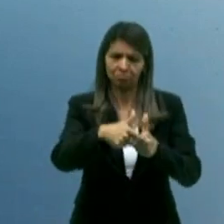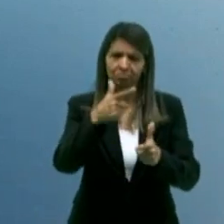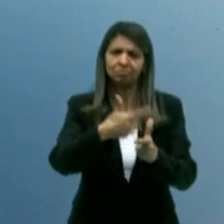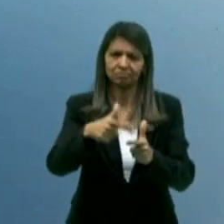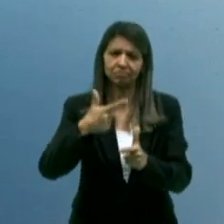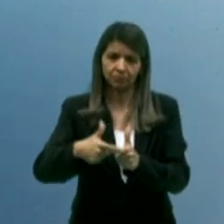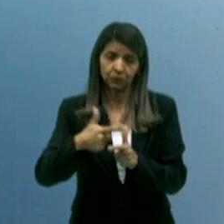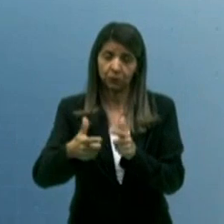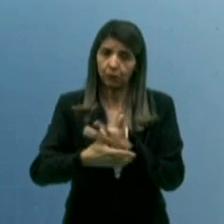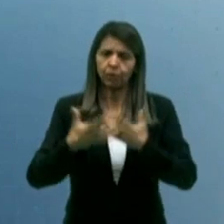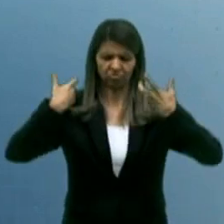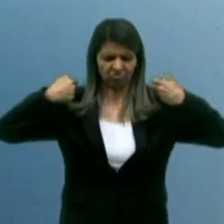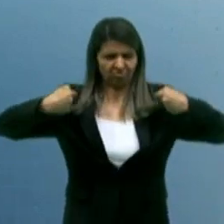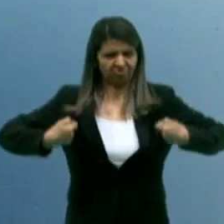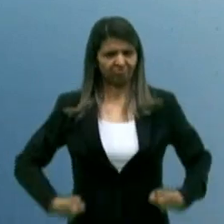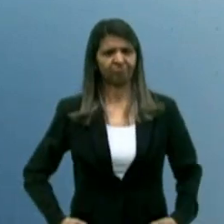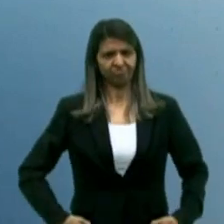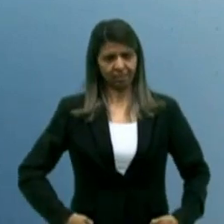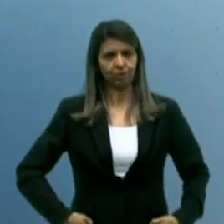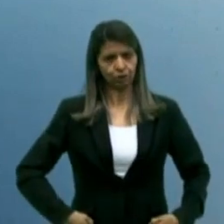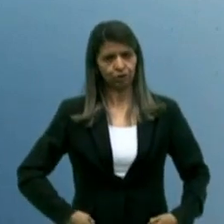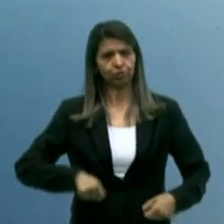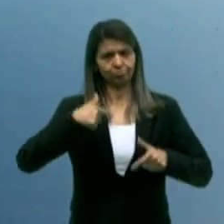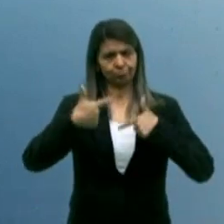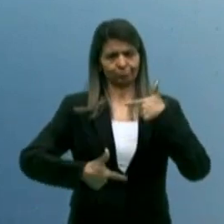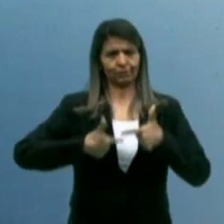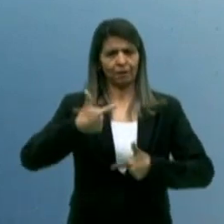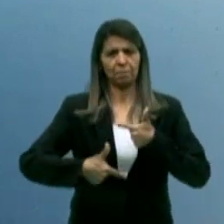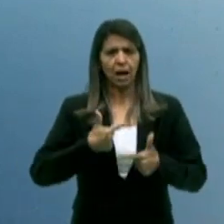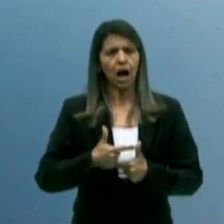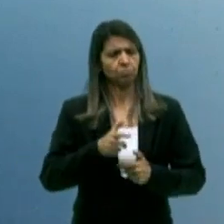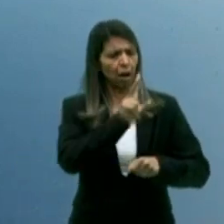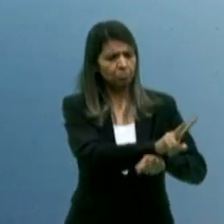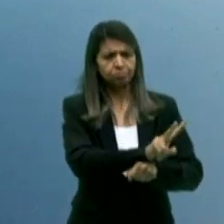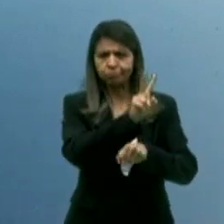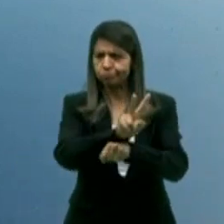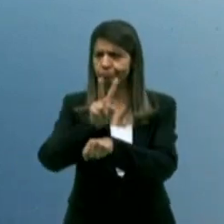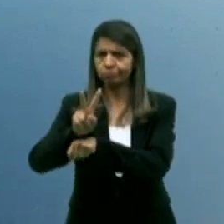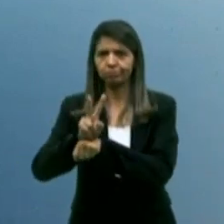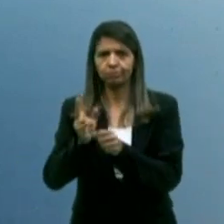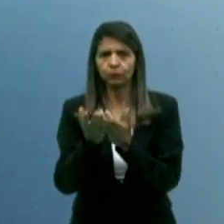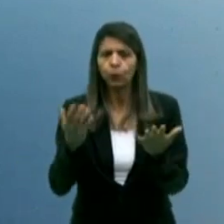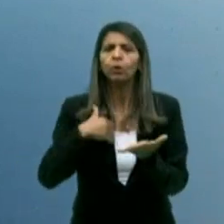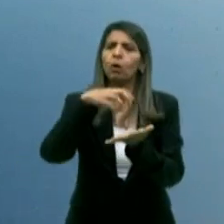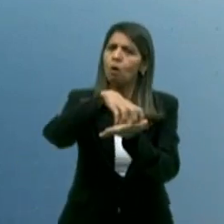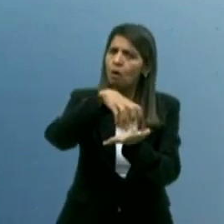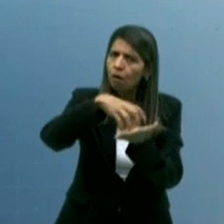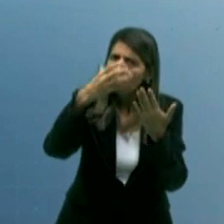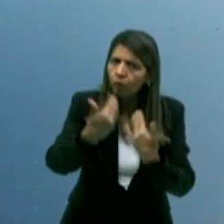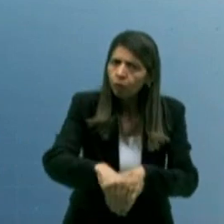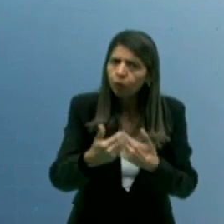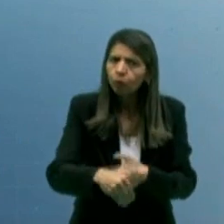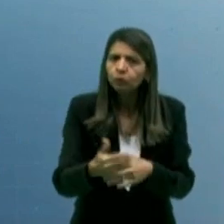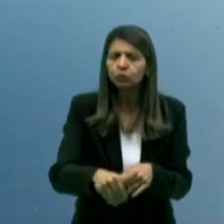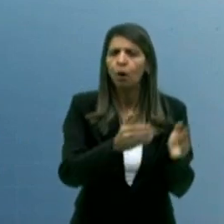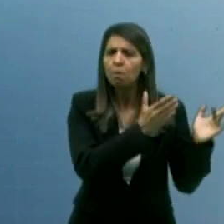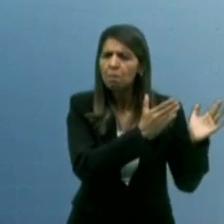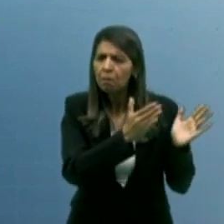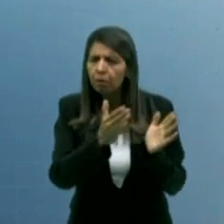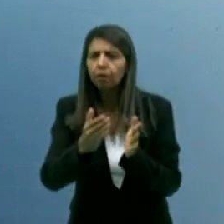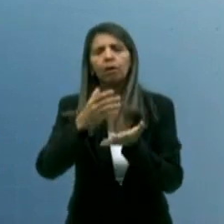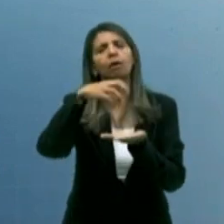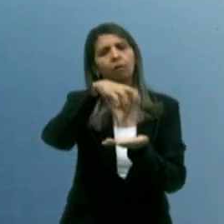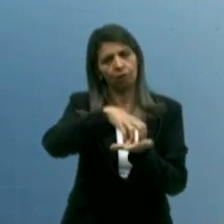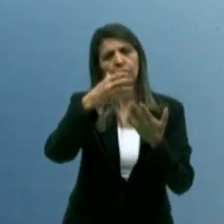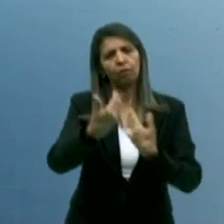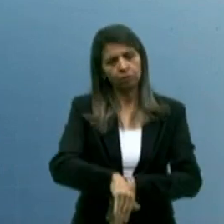quem veste uma farda. Para nos proteger. Faremos concursos. Existe um concurso que está em andamento para a polícia civil.